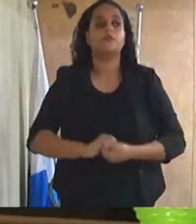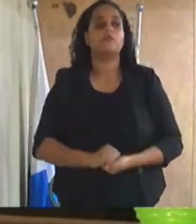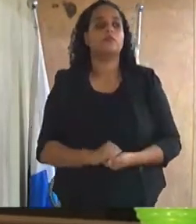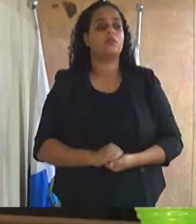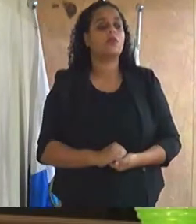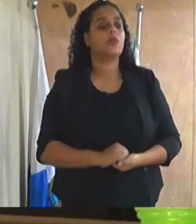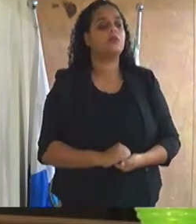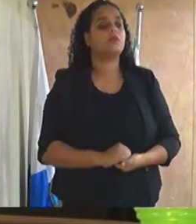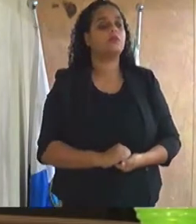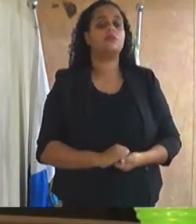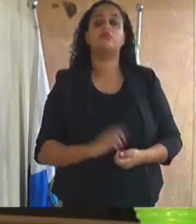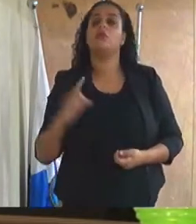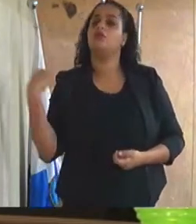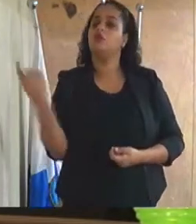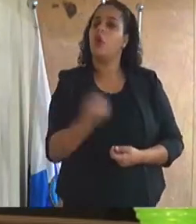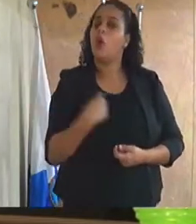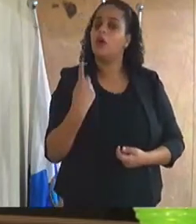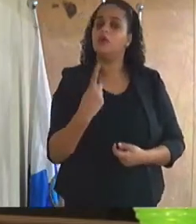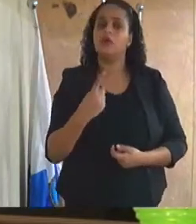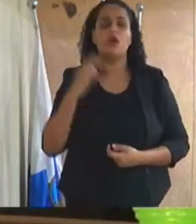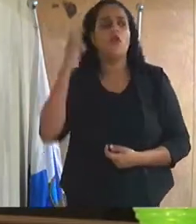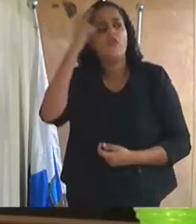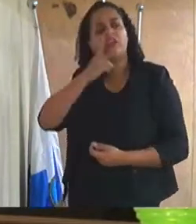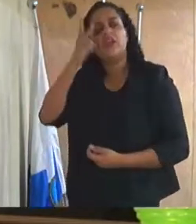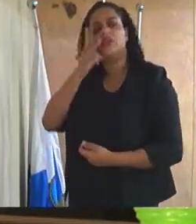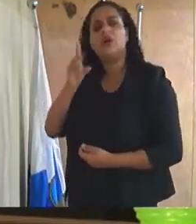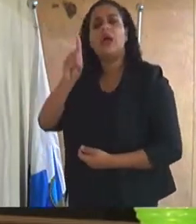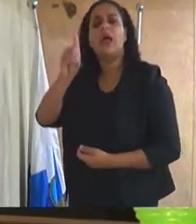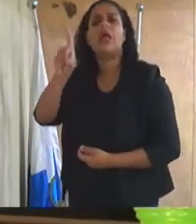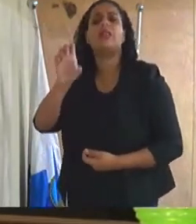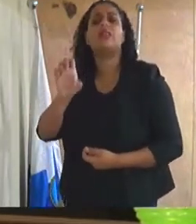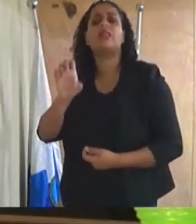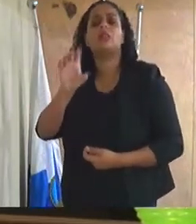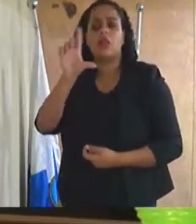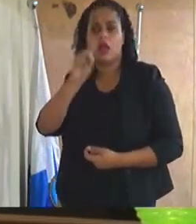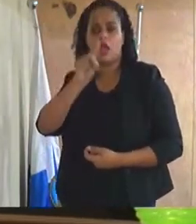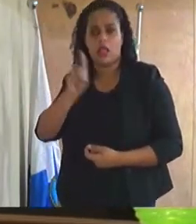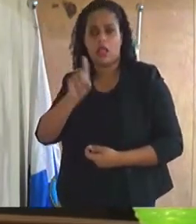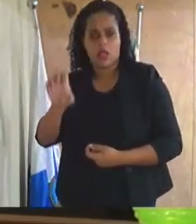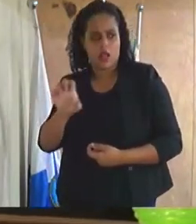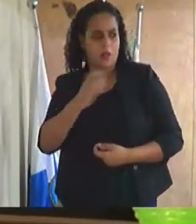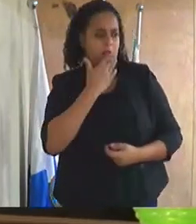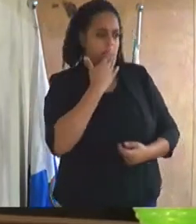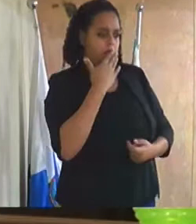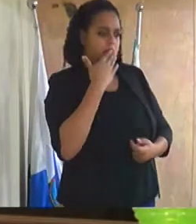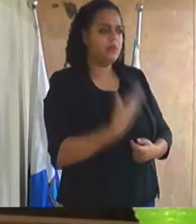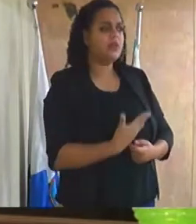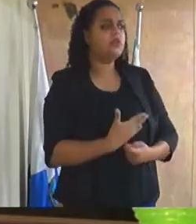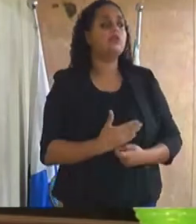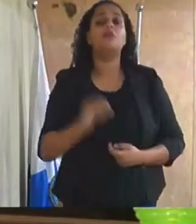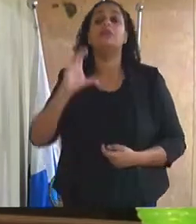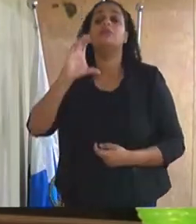quando eu me deparo aqui nesse momento, a vereadora Deise com o pedido de CPI,